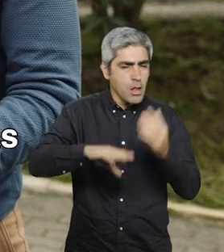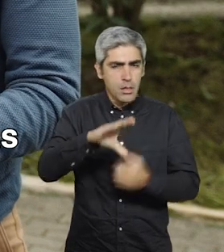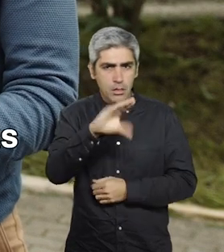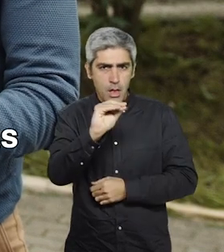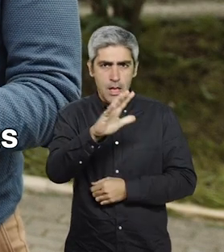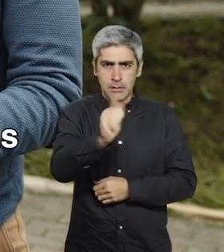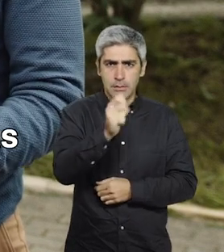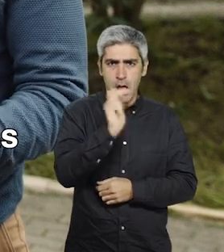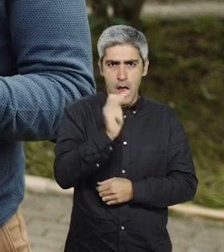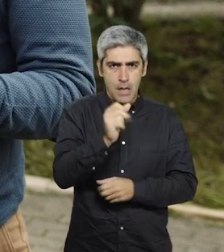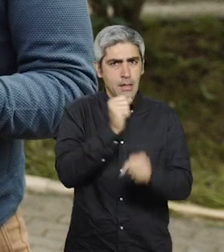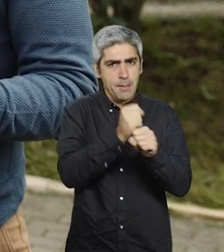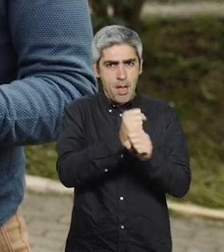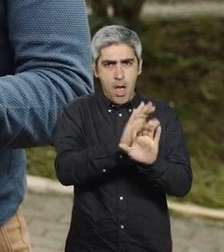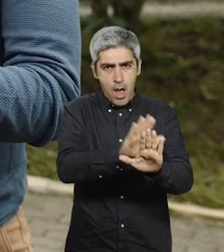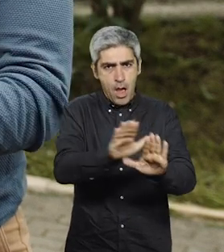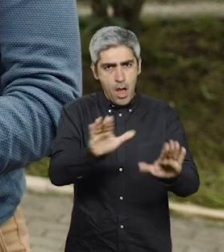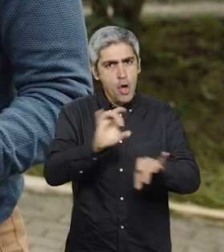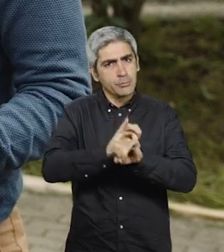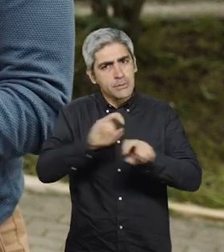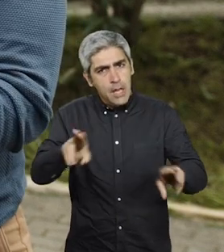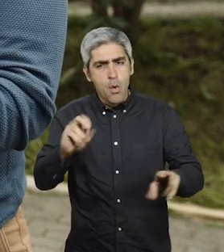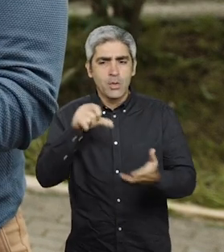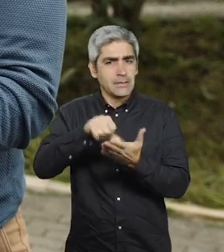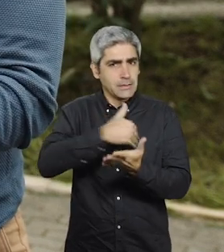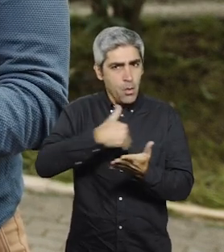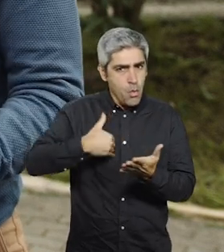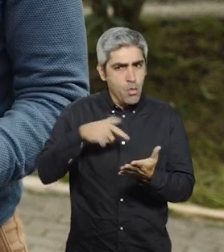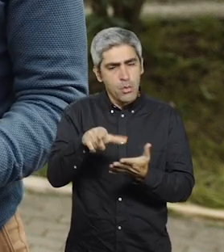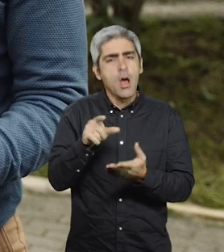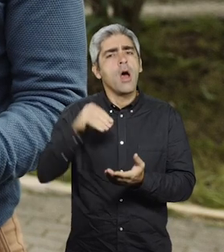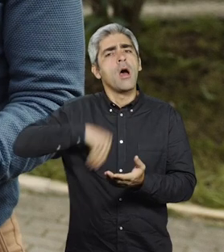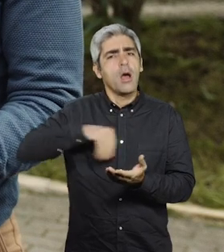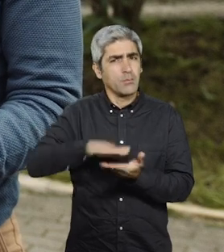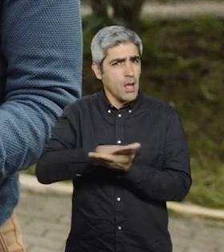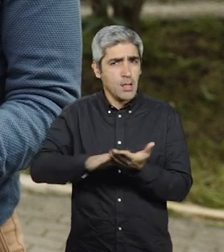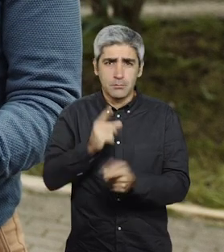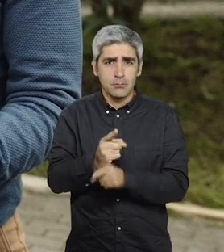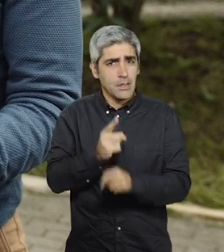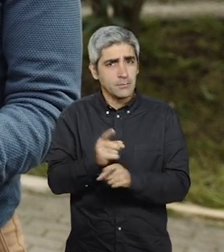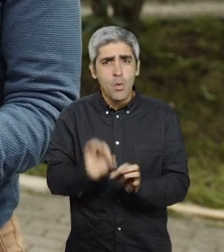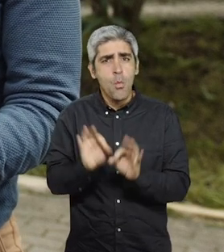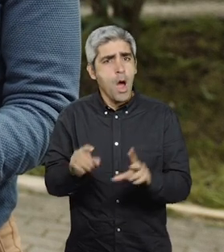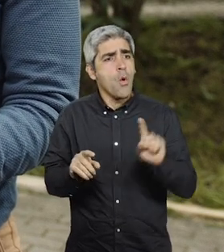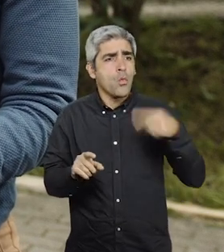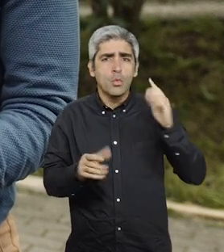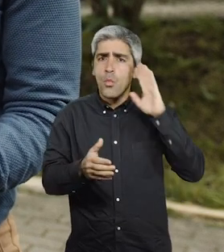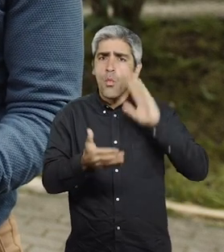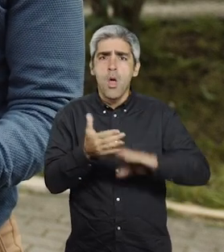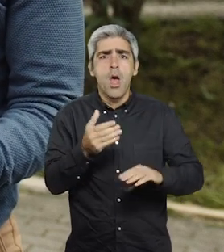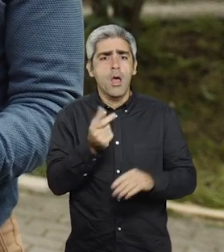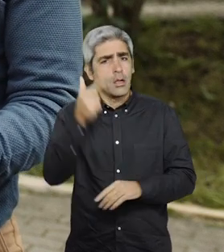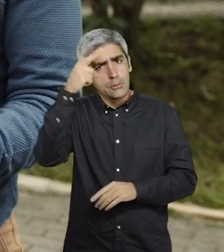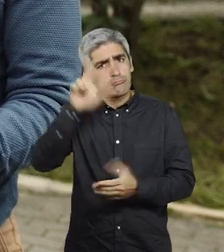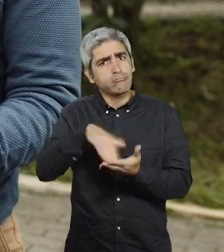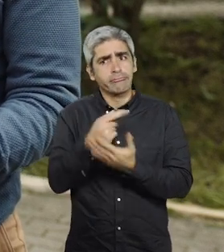15 anos de trabalho nos hospitais ou nos centros de saúde e estarem na base, e estarem a ganhar exatamente o mesmo salário